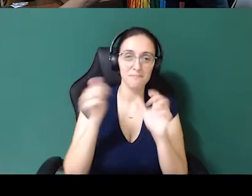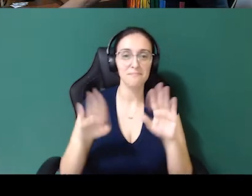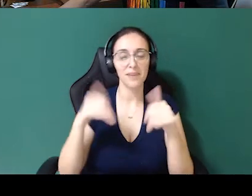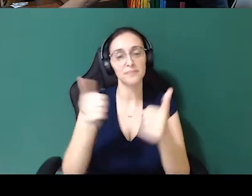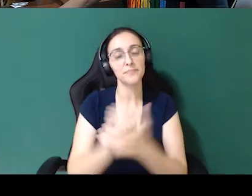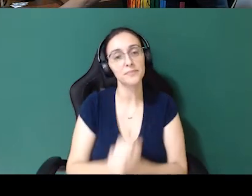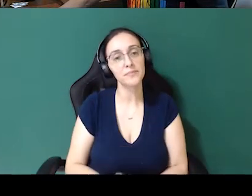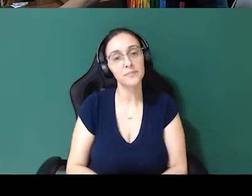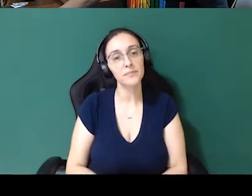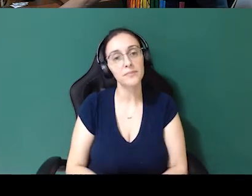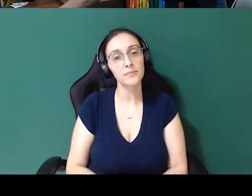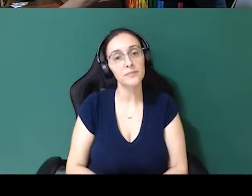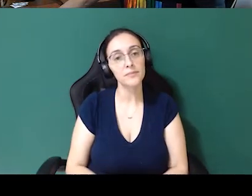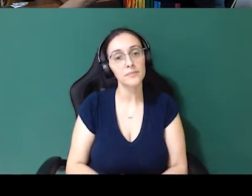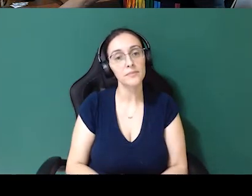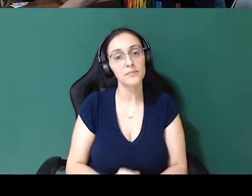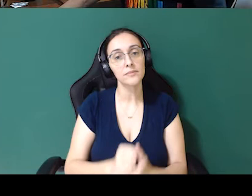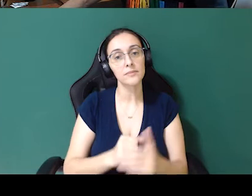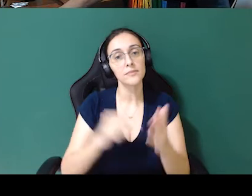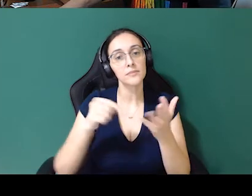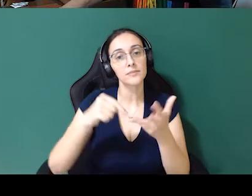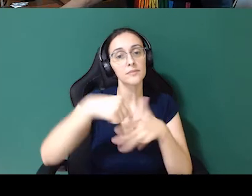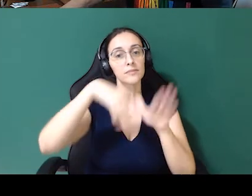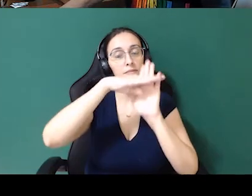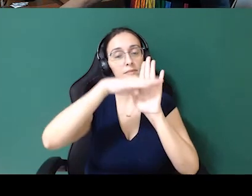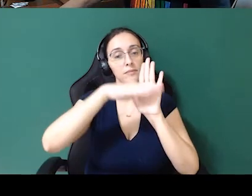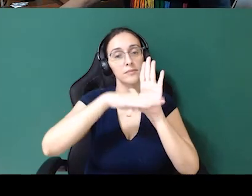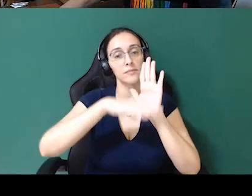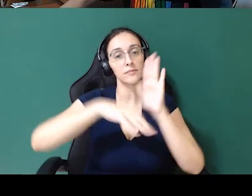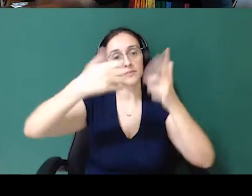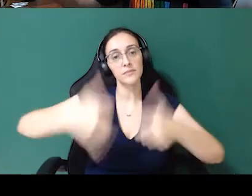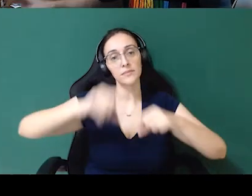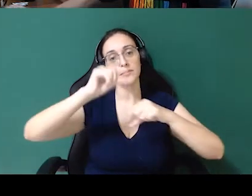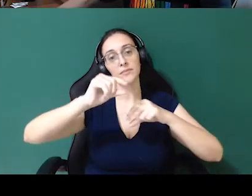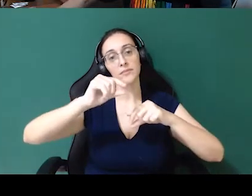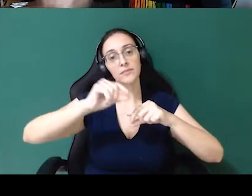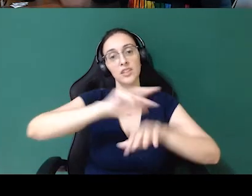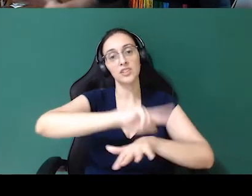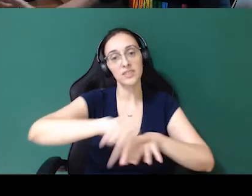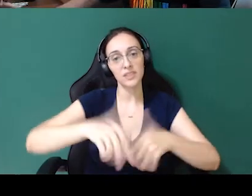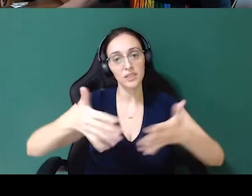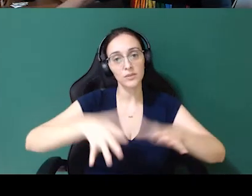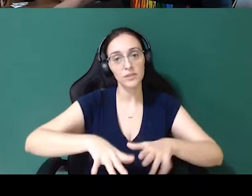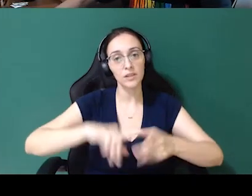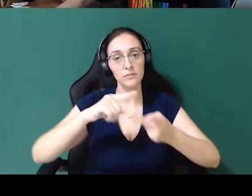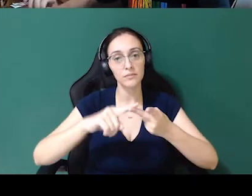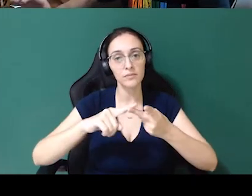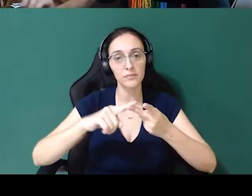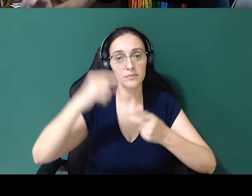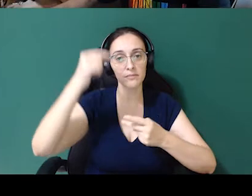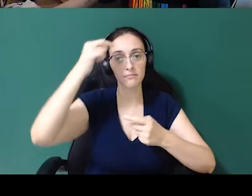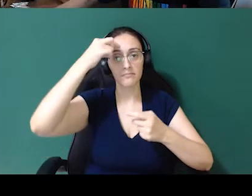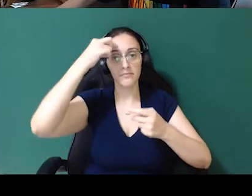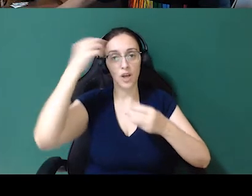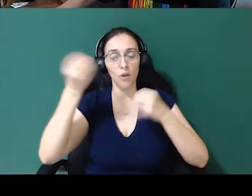Aqui é um pouco do índice da minha palestra, sobre o que a gente vai falar um pouco. Diversidade e inclusão, mais ações de criar o comitê,